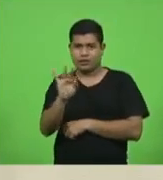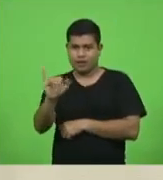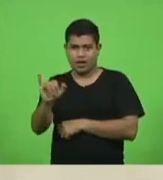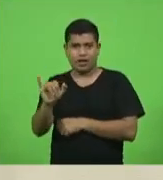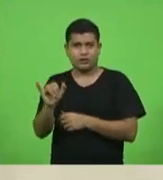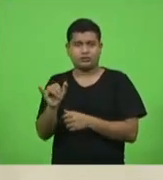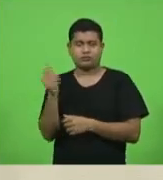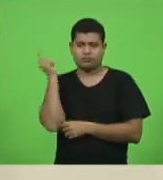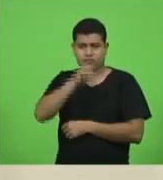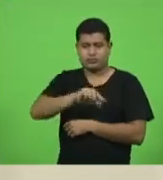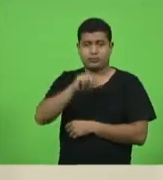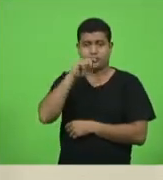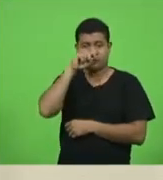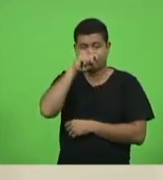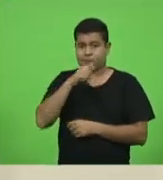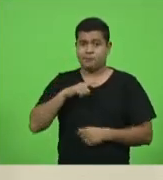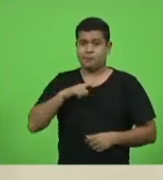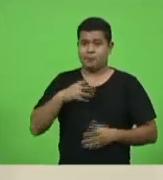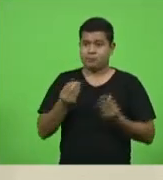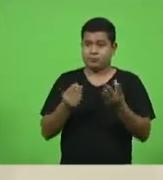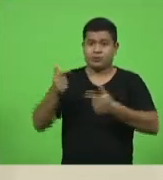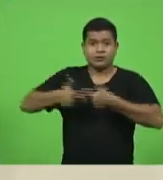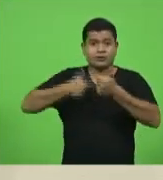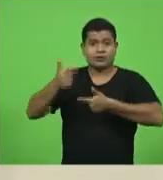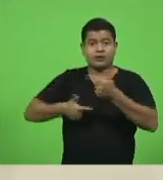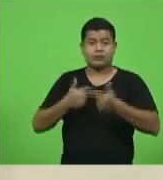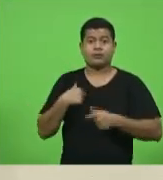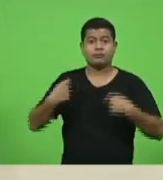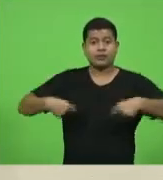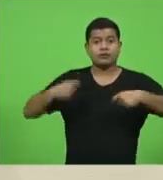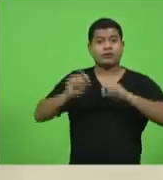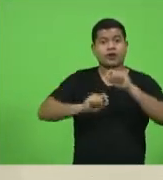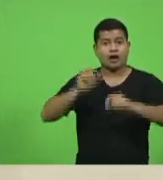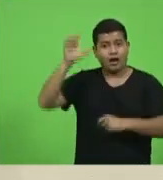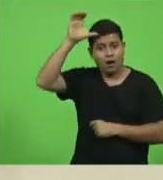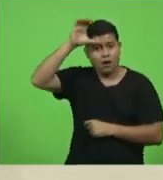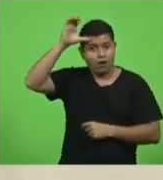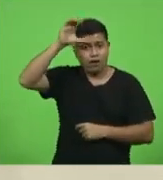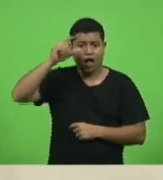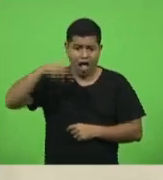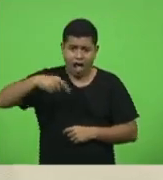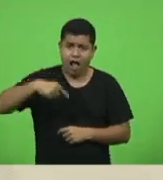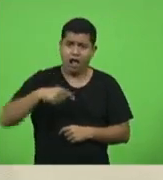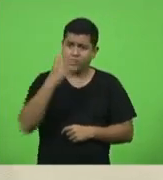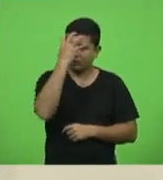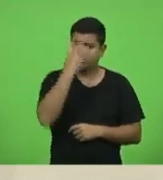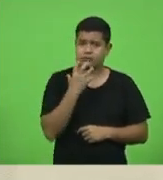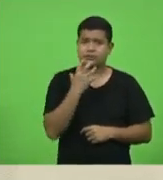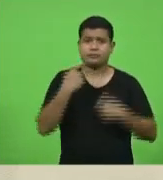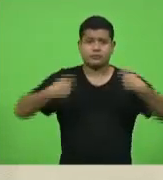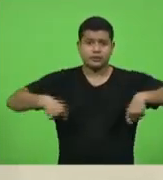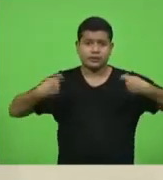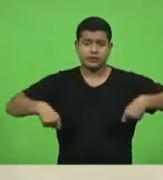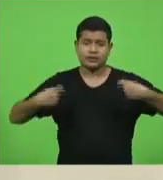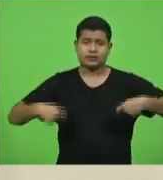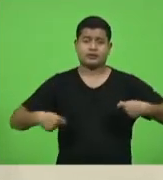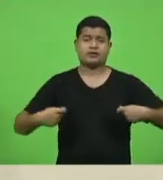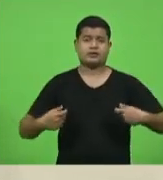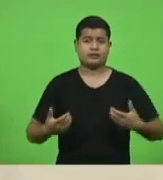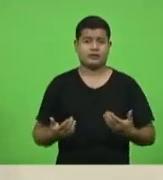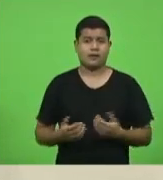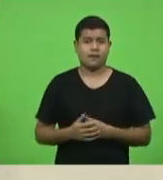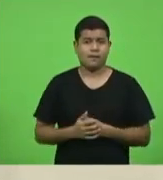muita gente trabalhando, mas a gente precisa ter consciência que é sério, que precisa levar mais a sério.